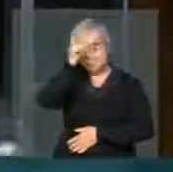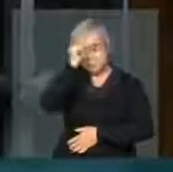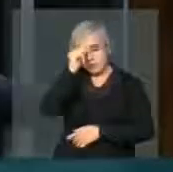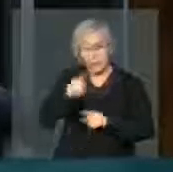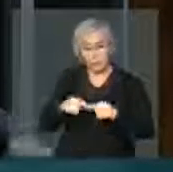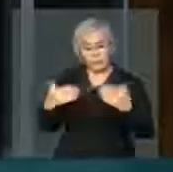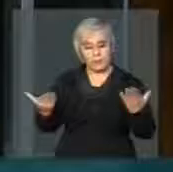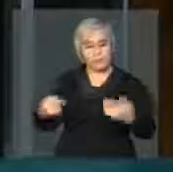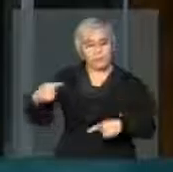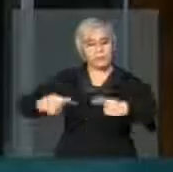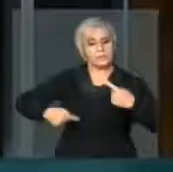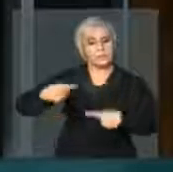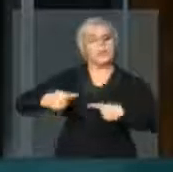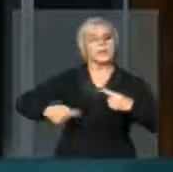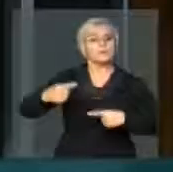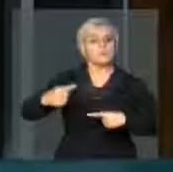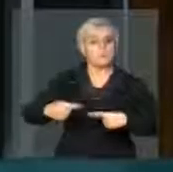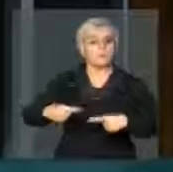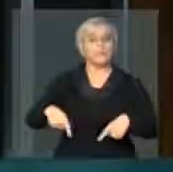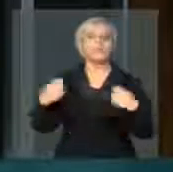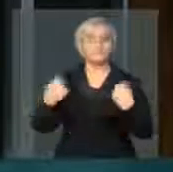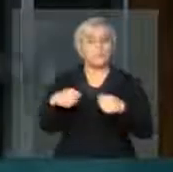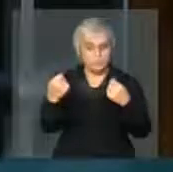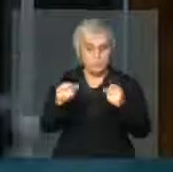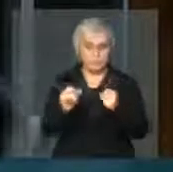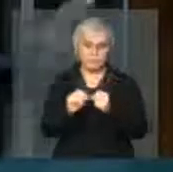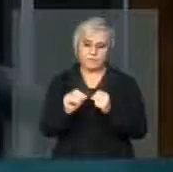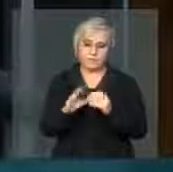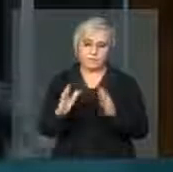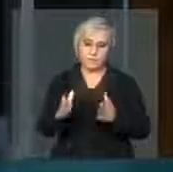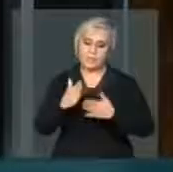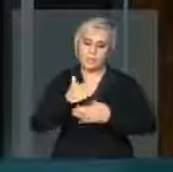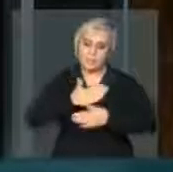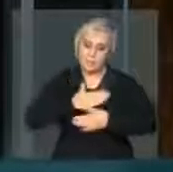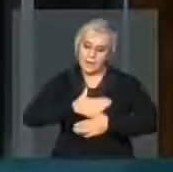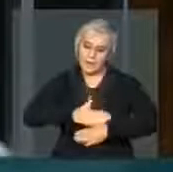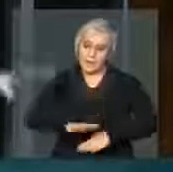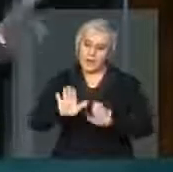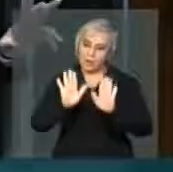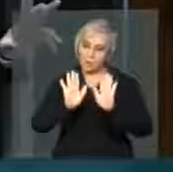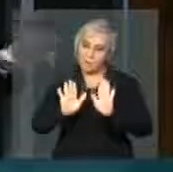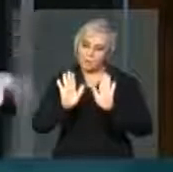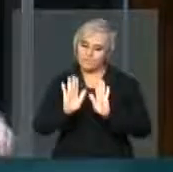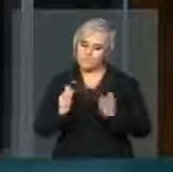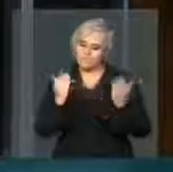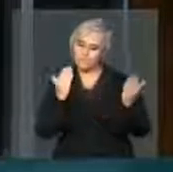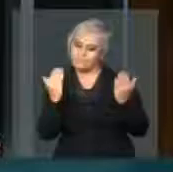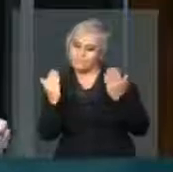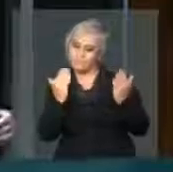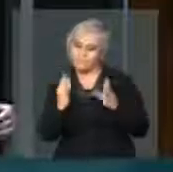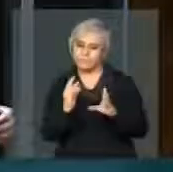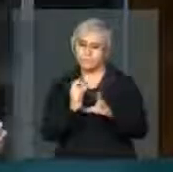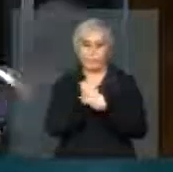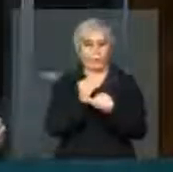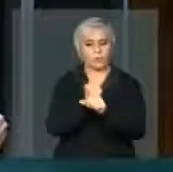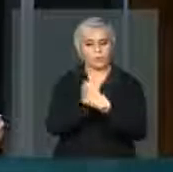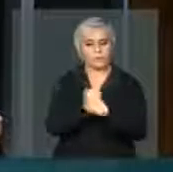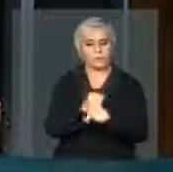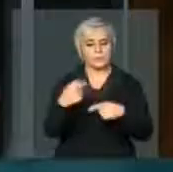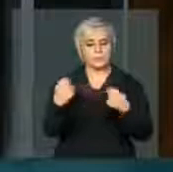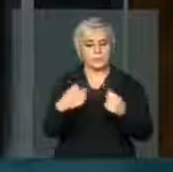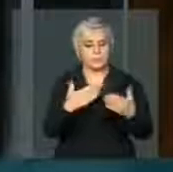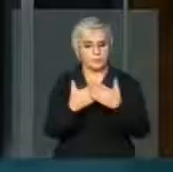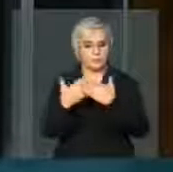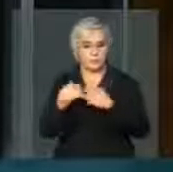é um debate do qual nós não podemos fugir. Muita calma e muita tranquilidade na análise de contas que deve ser para...